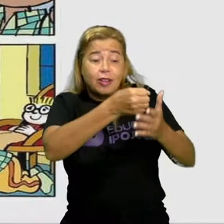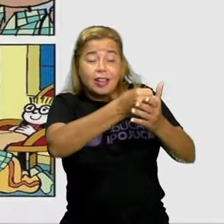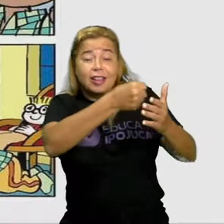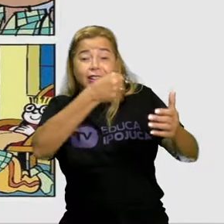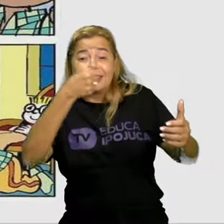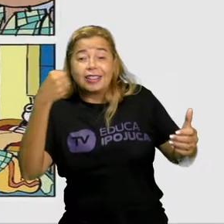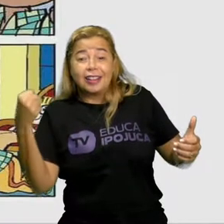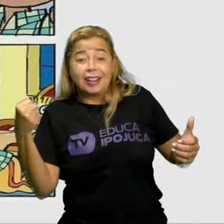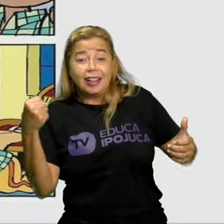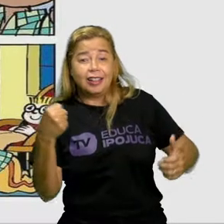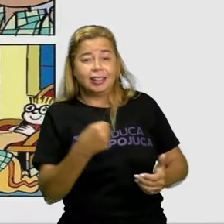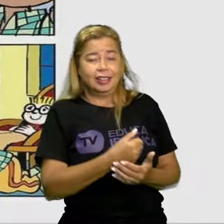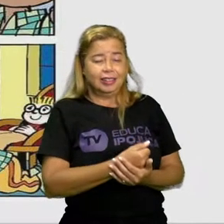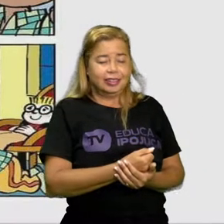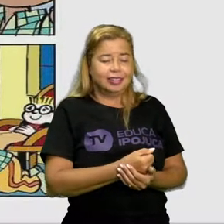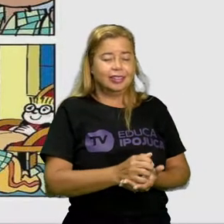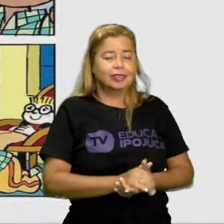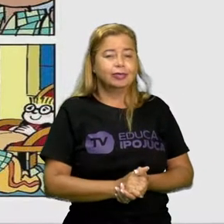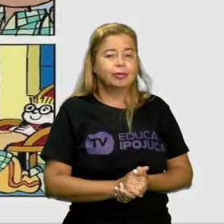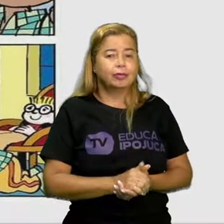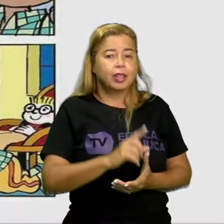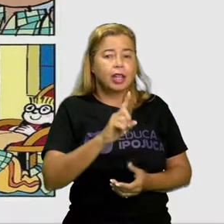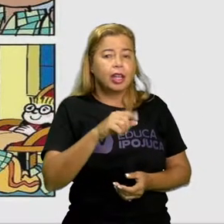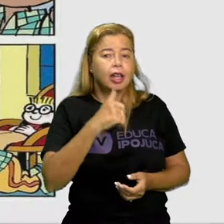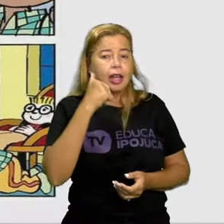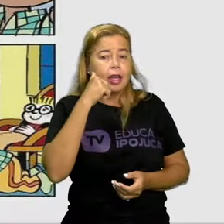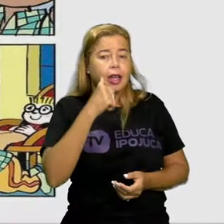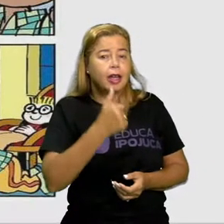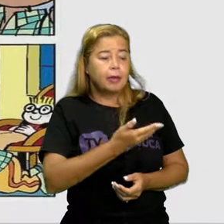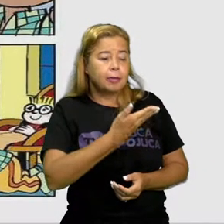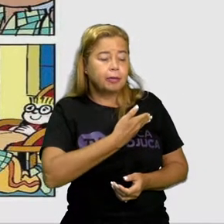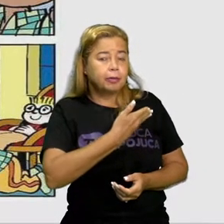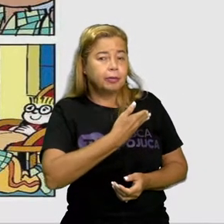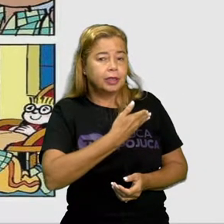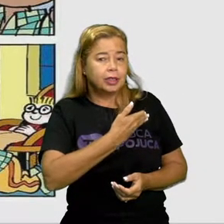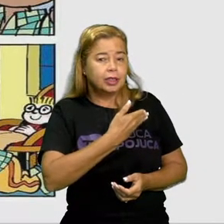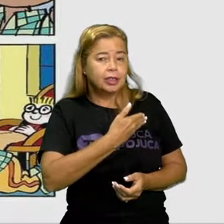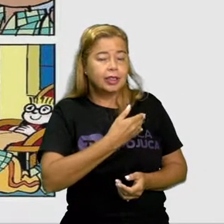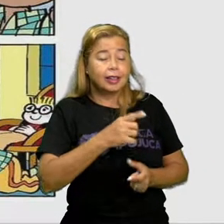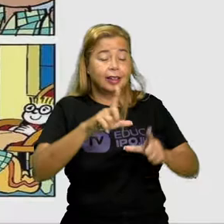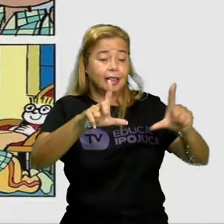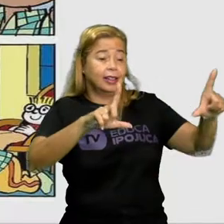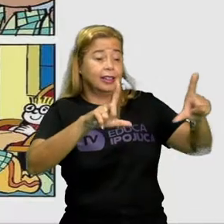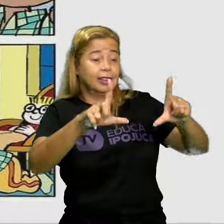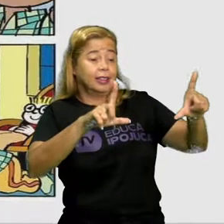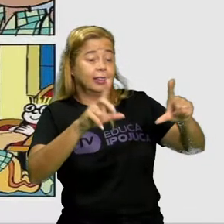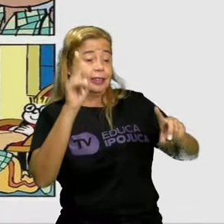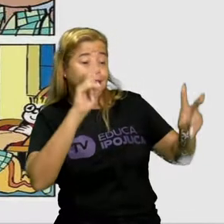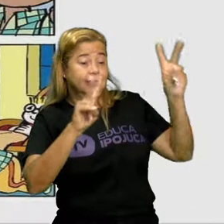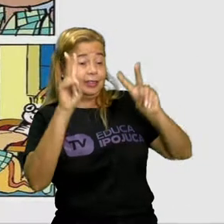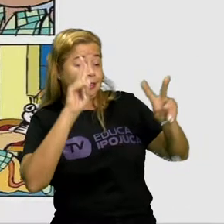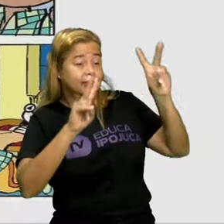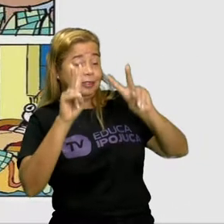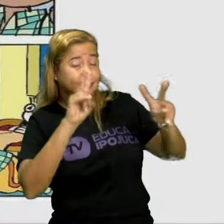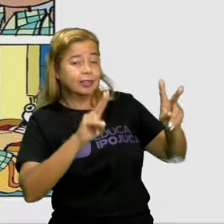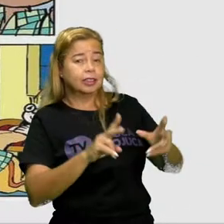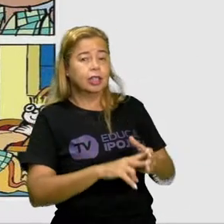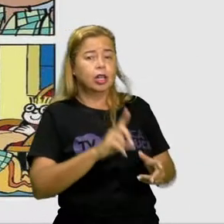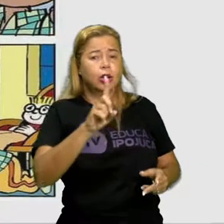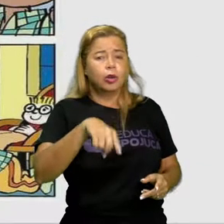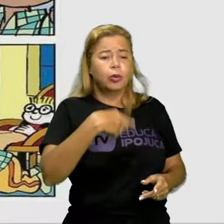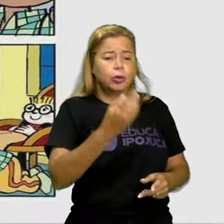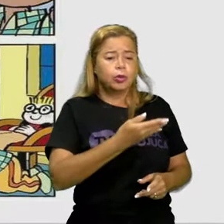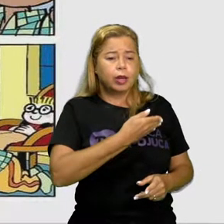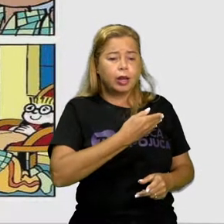Aí a outra amiguinha dele responde Mudar de canal sem parar. O outro amigo grita